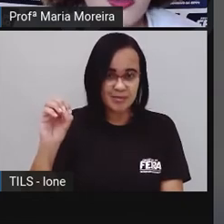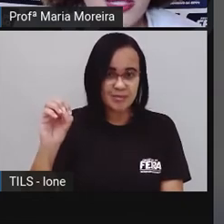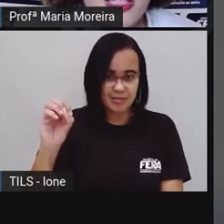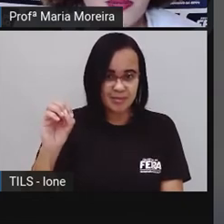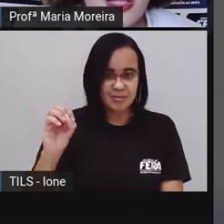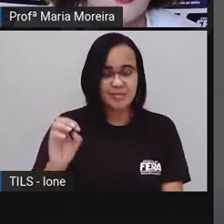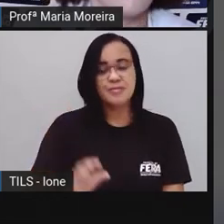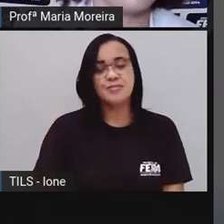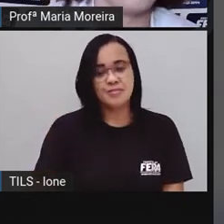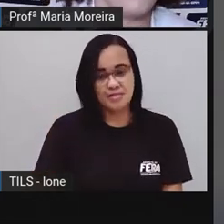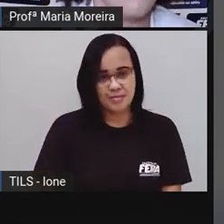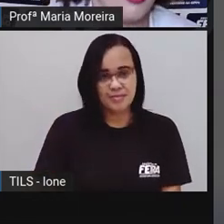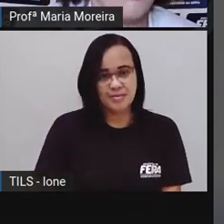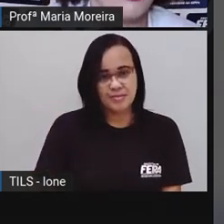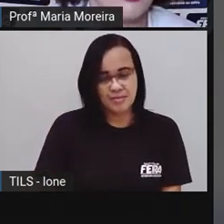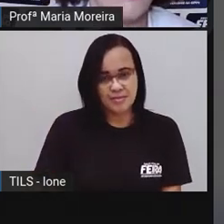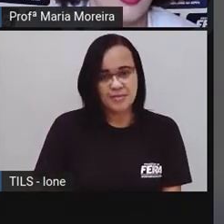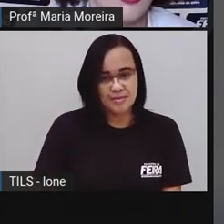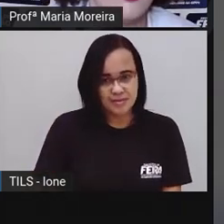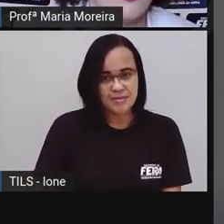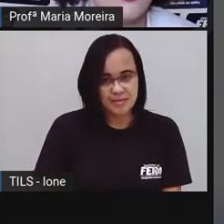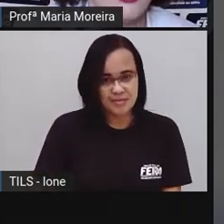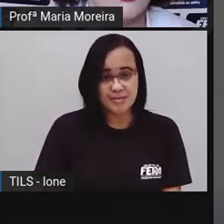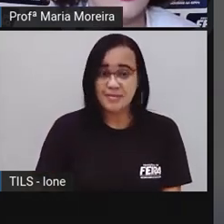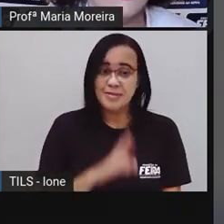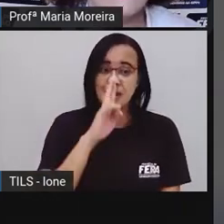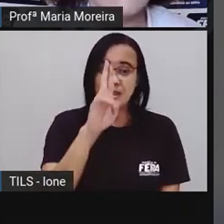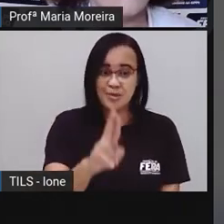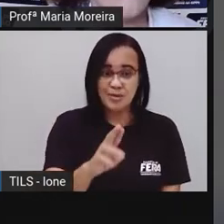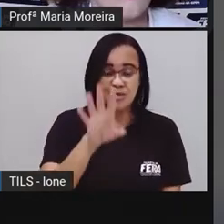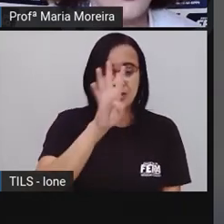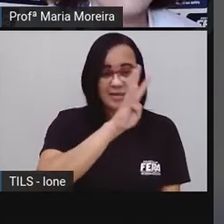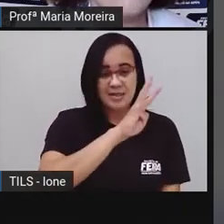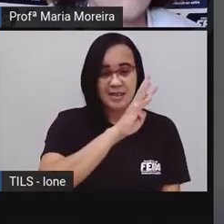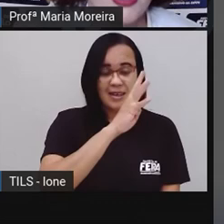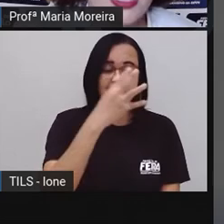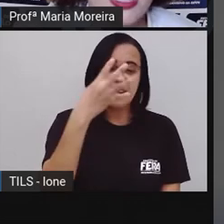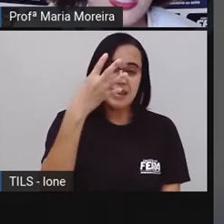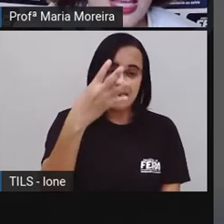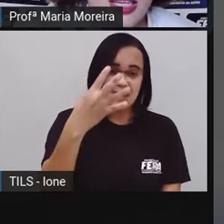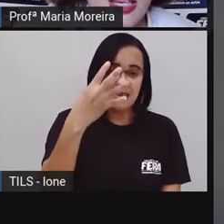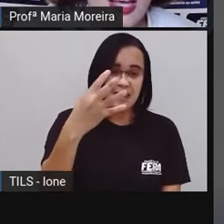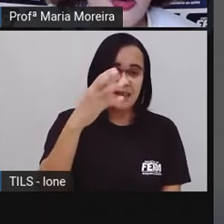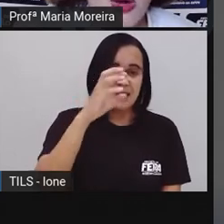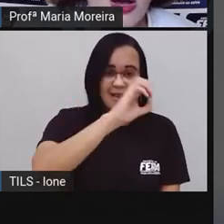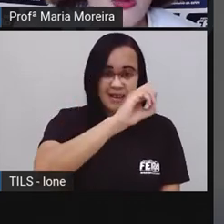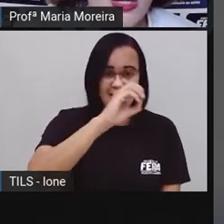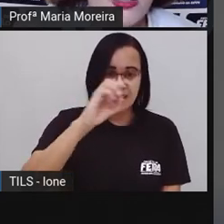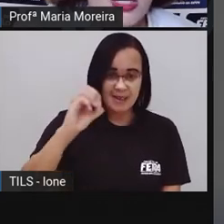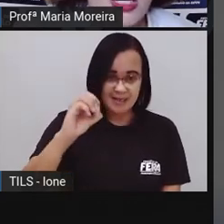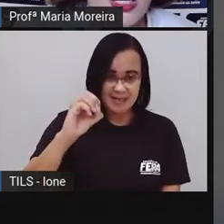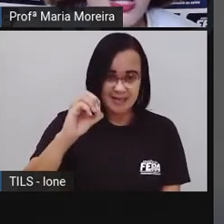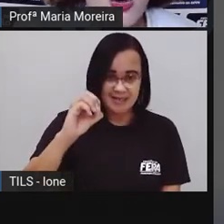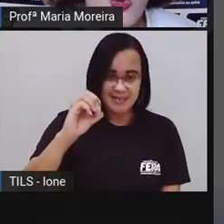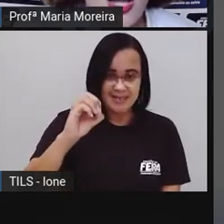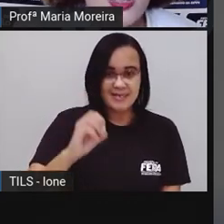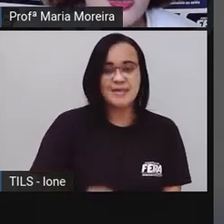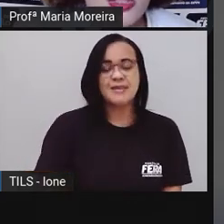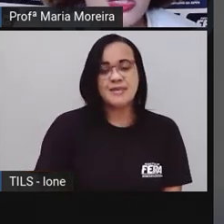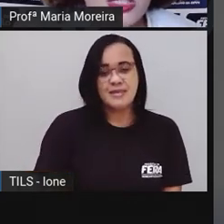não preciso mais dessa minha interrogação, porque agora eu já tenho a resposta. Então, quatro vezes cem é igual a quanto, ó,